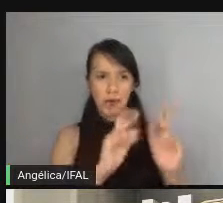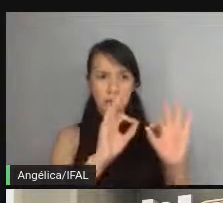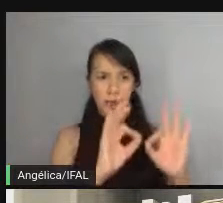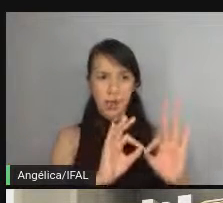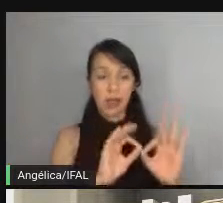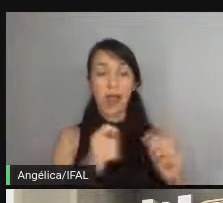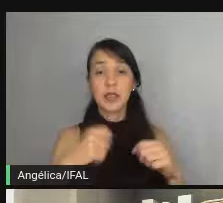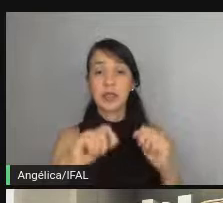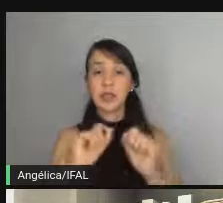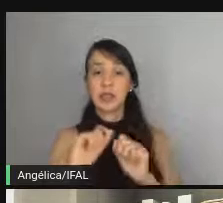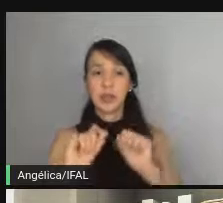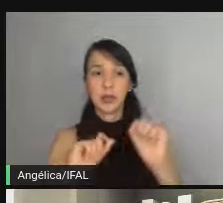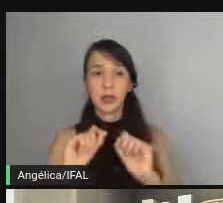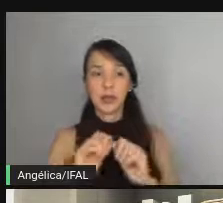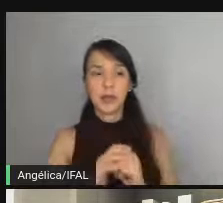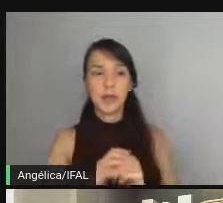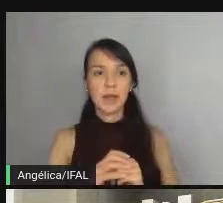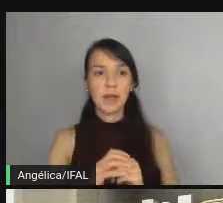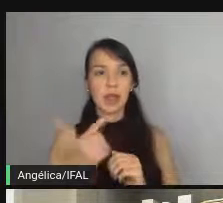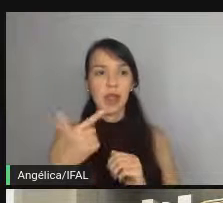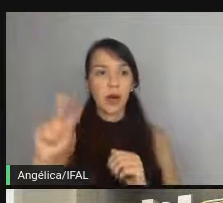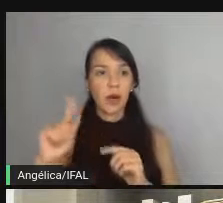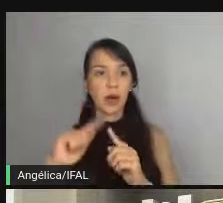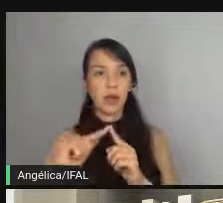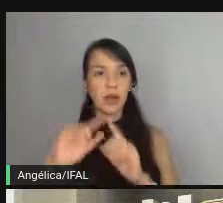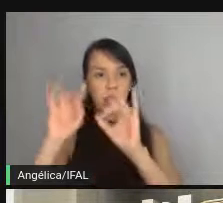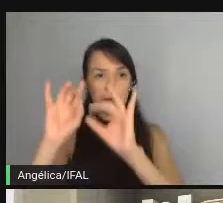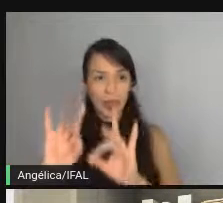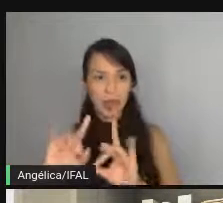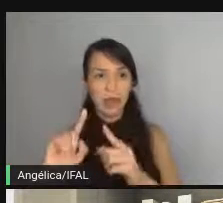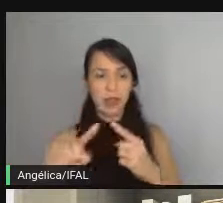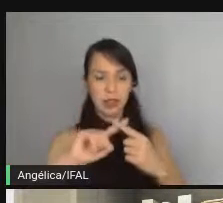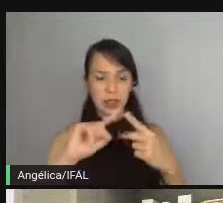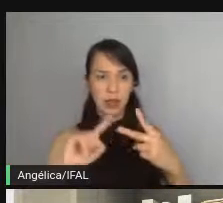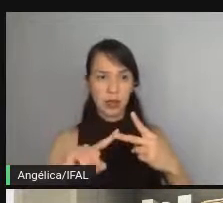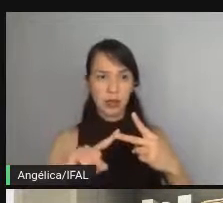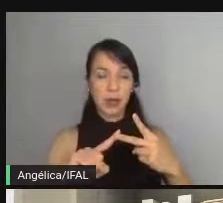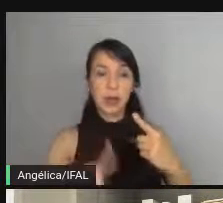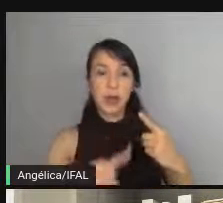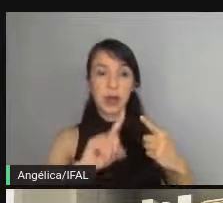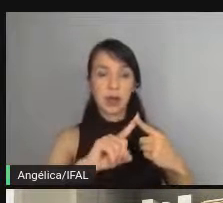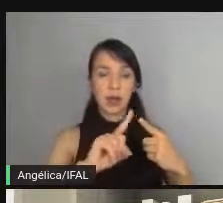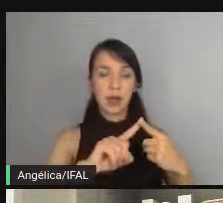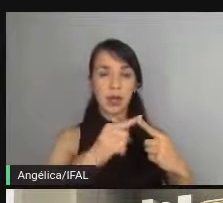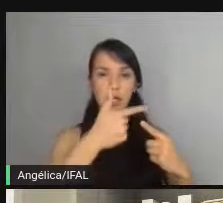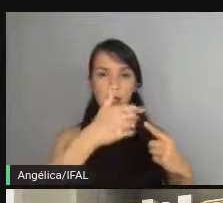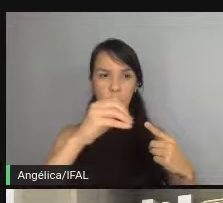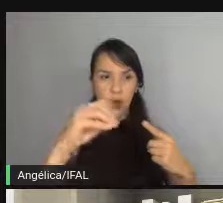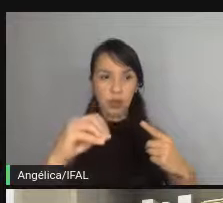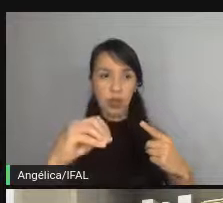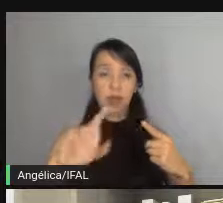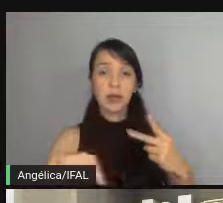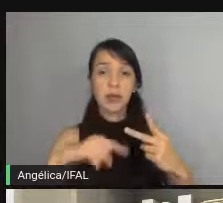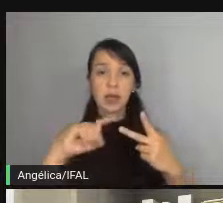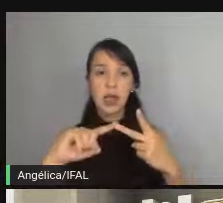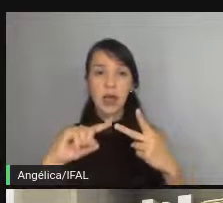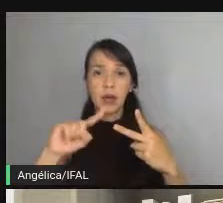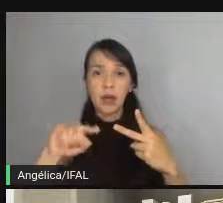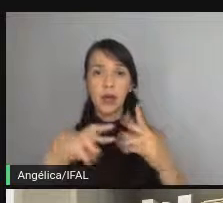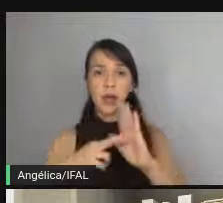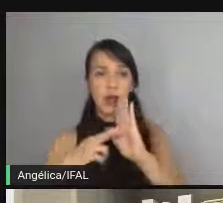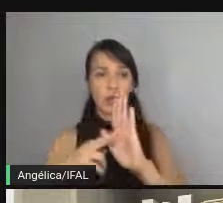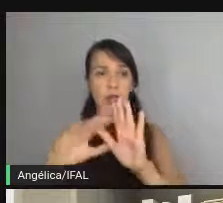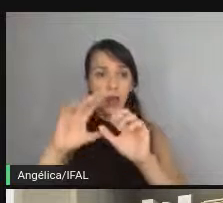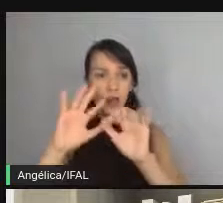a gente precisa fazer agora é a outra expectativa a gente tinha duas a do status 200 e a outra que é o resultado final